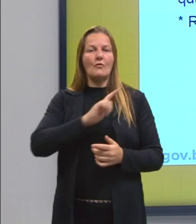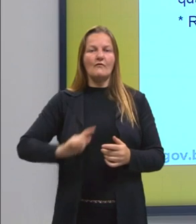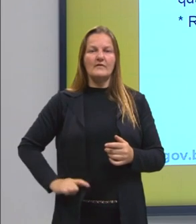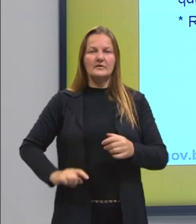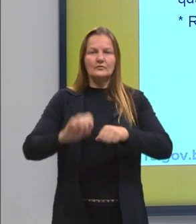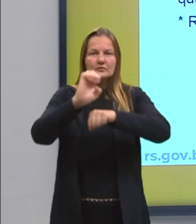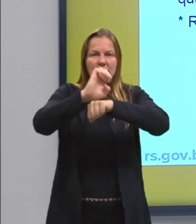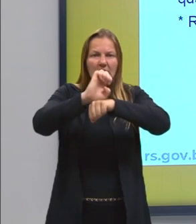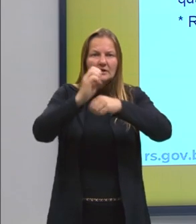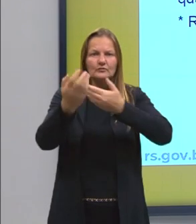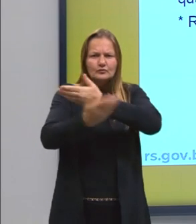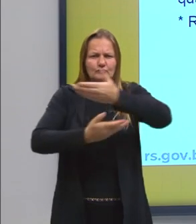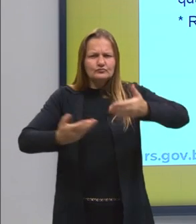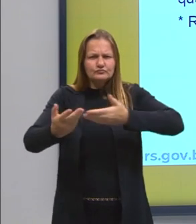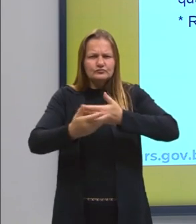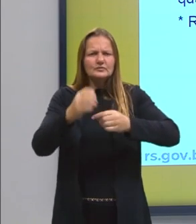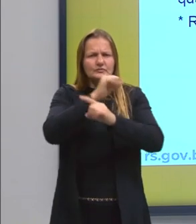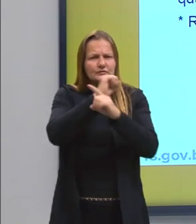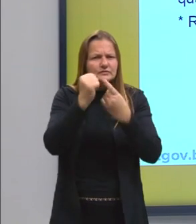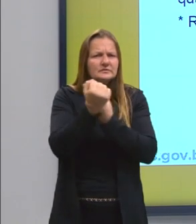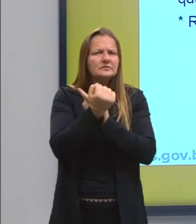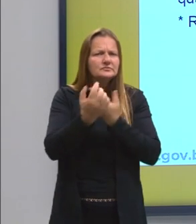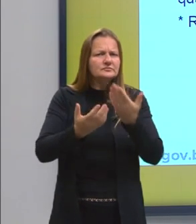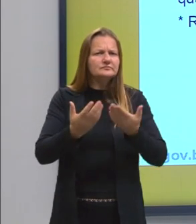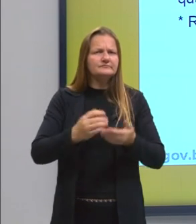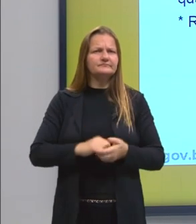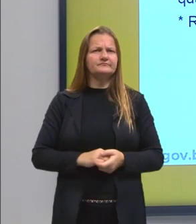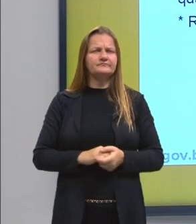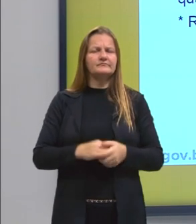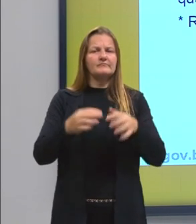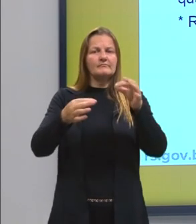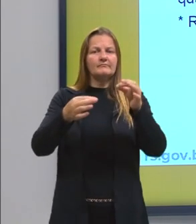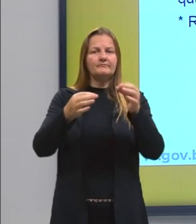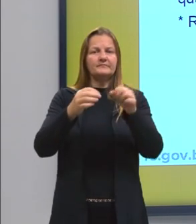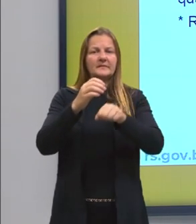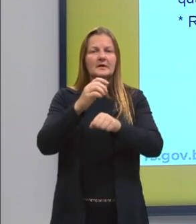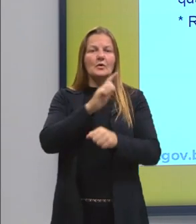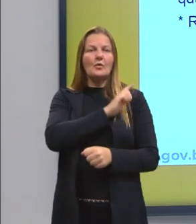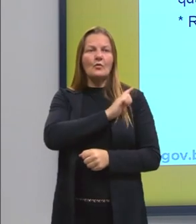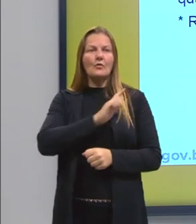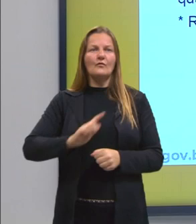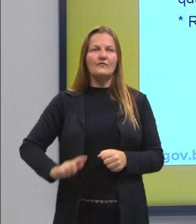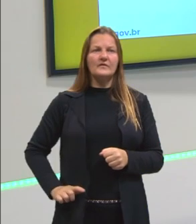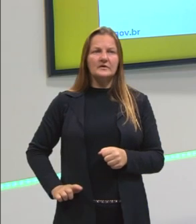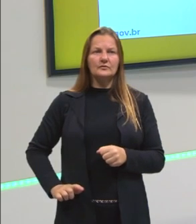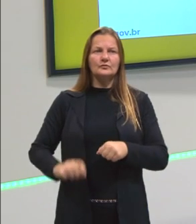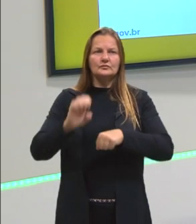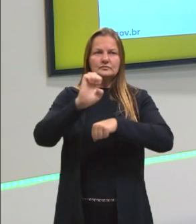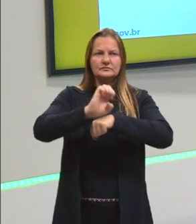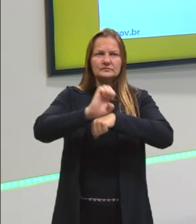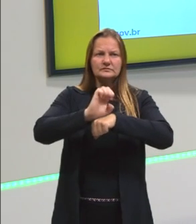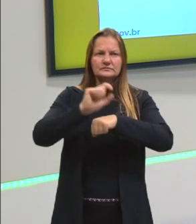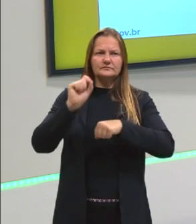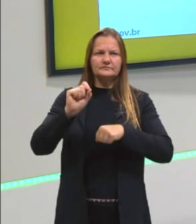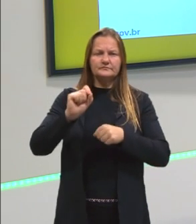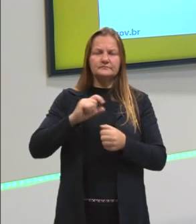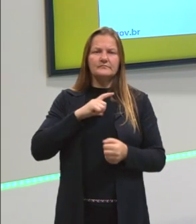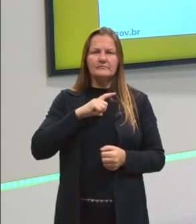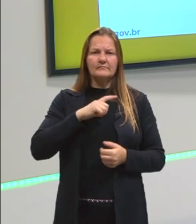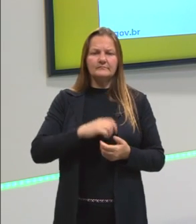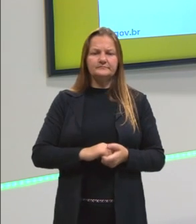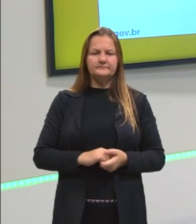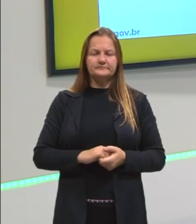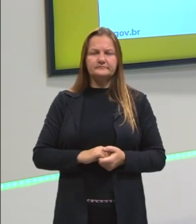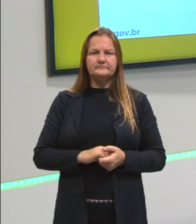Estado? Aqui também fazer uma distinção, governo e Estado. O Estado